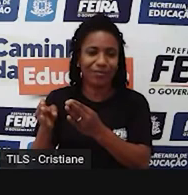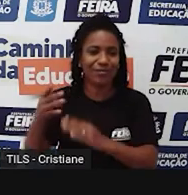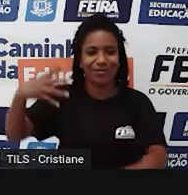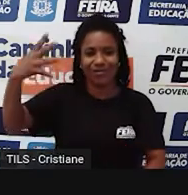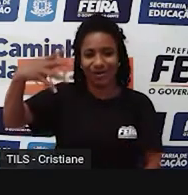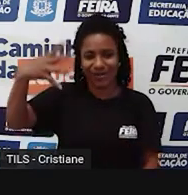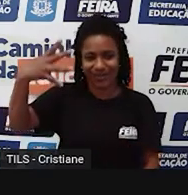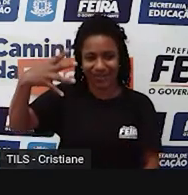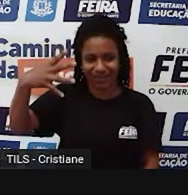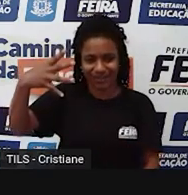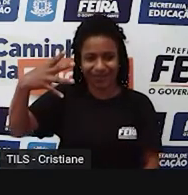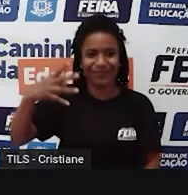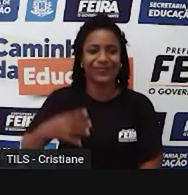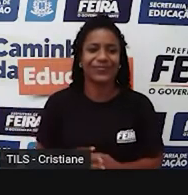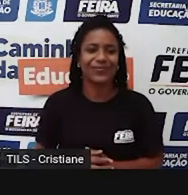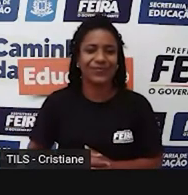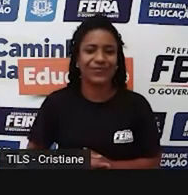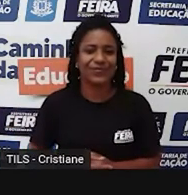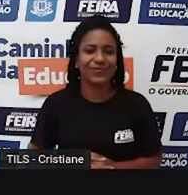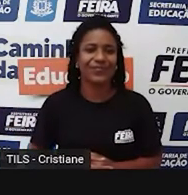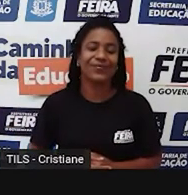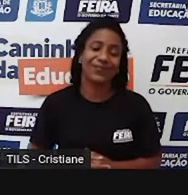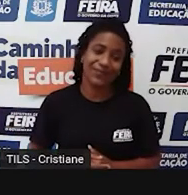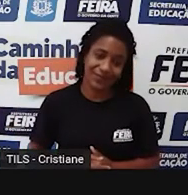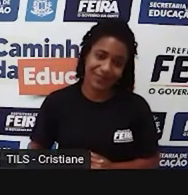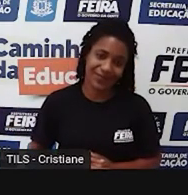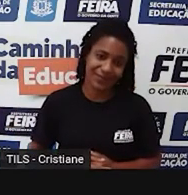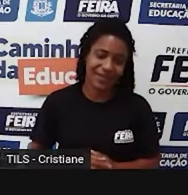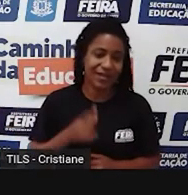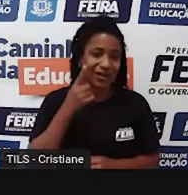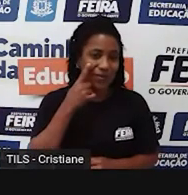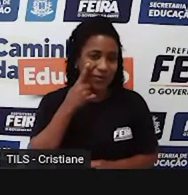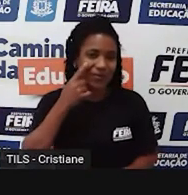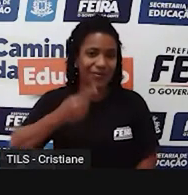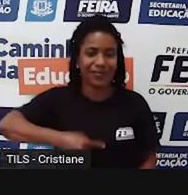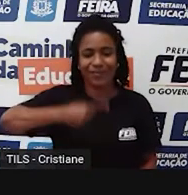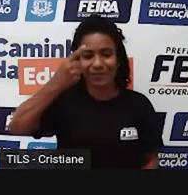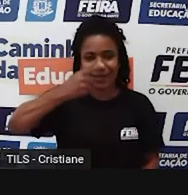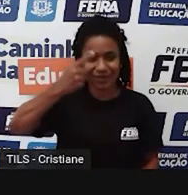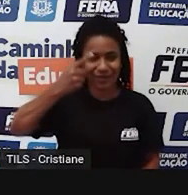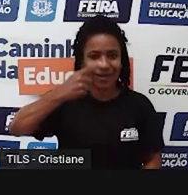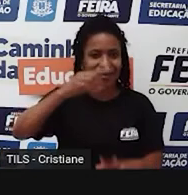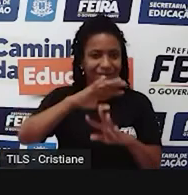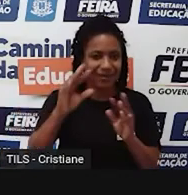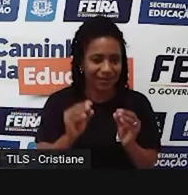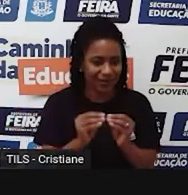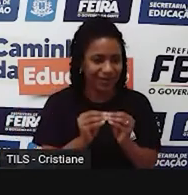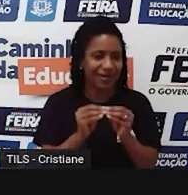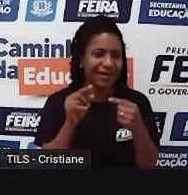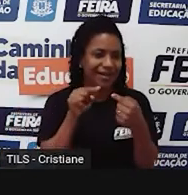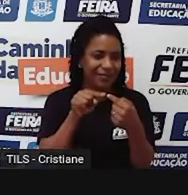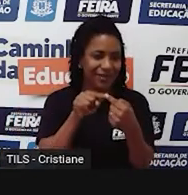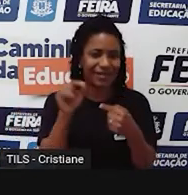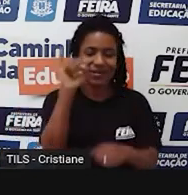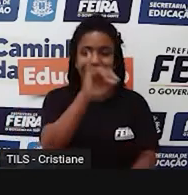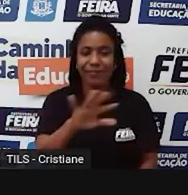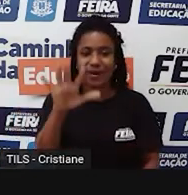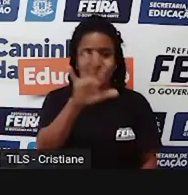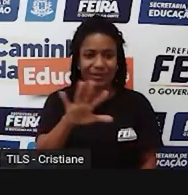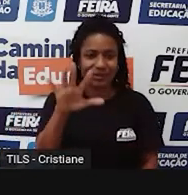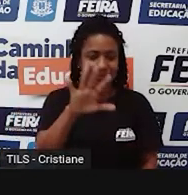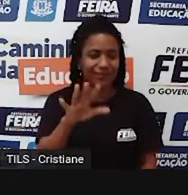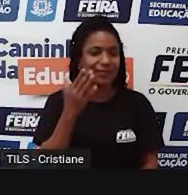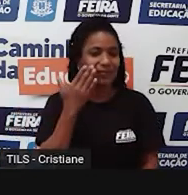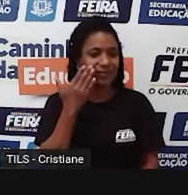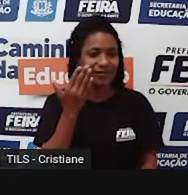quaternário. Vamos lá? Bom, então, esse setor primário, só para ir para mostrar, o setor primário está relacionado à produção através